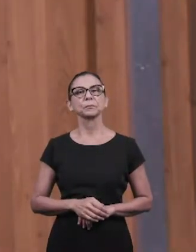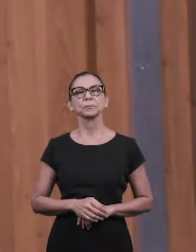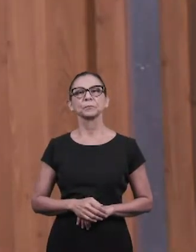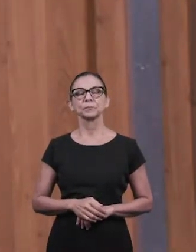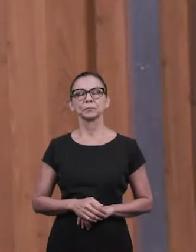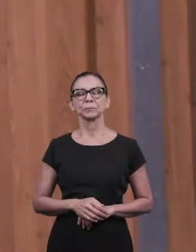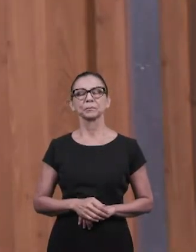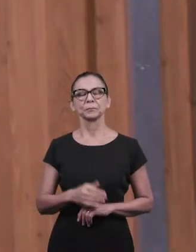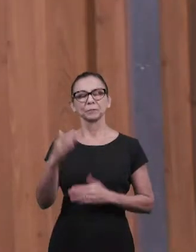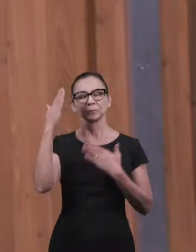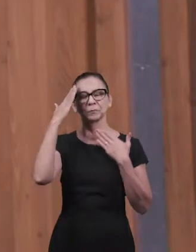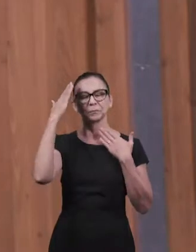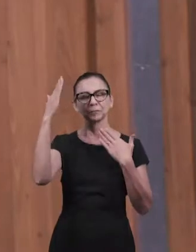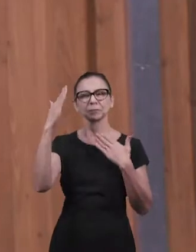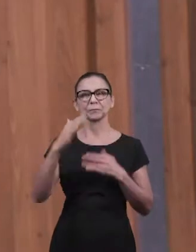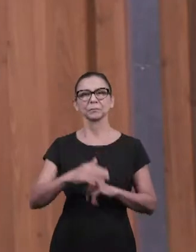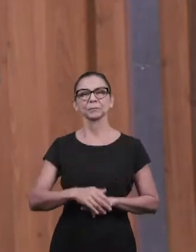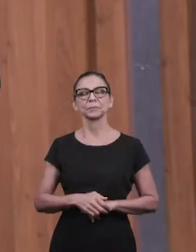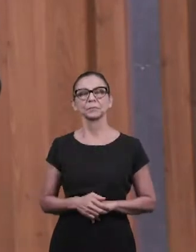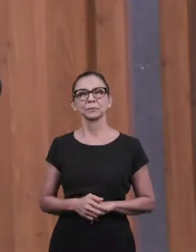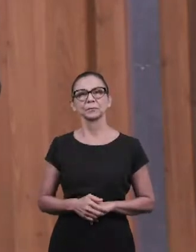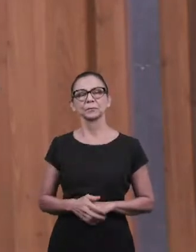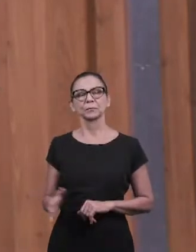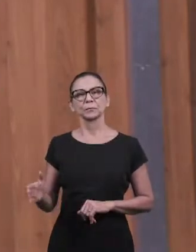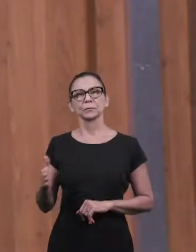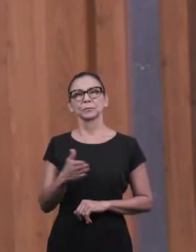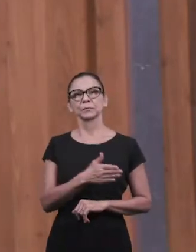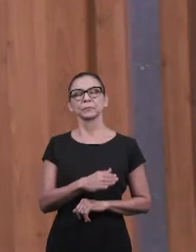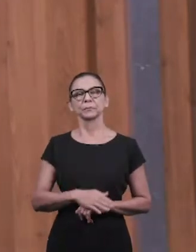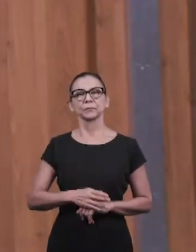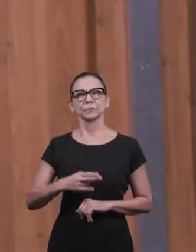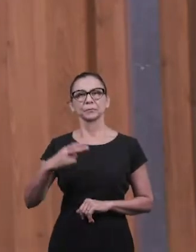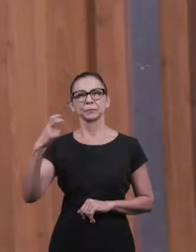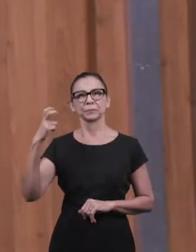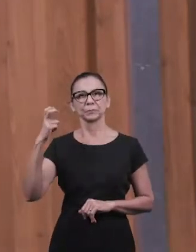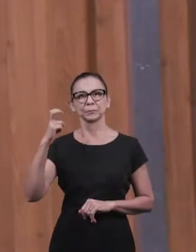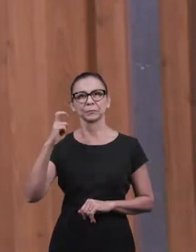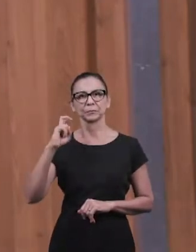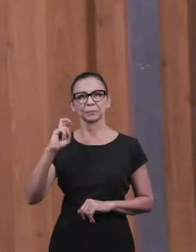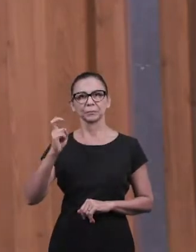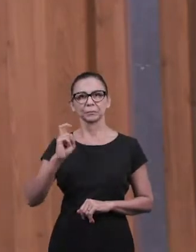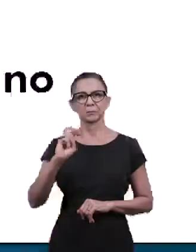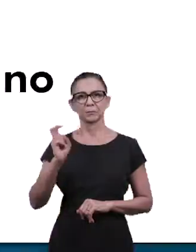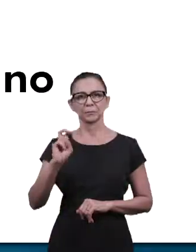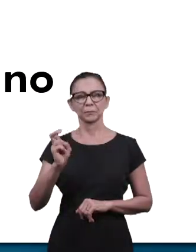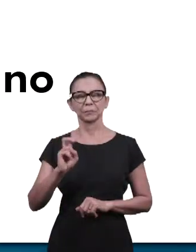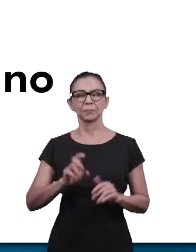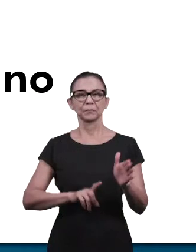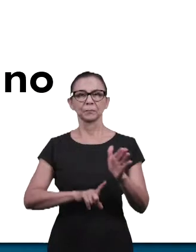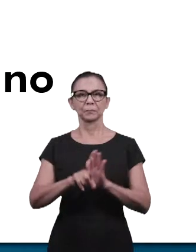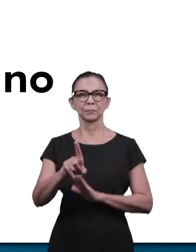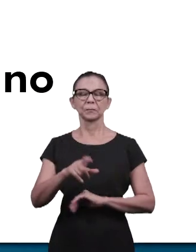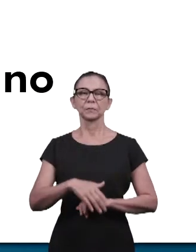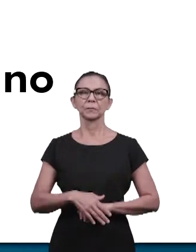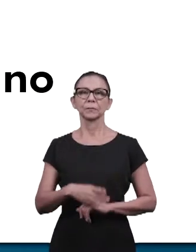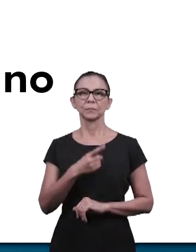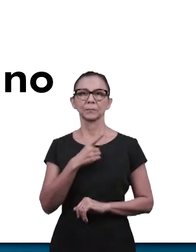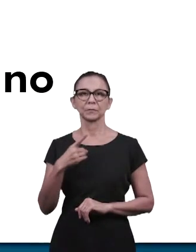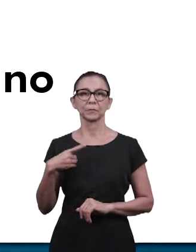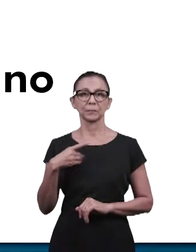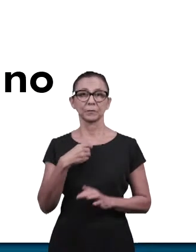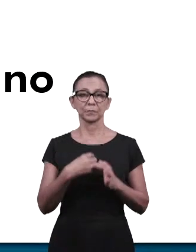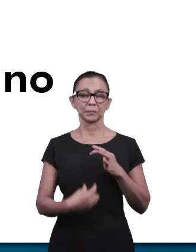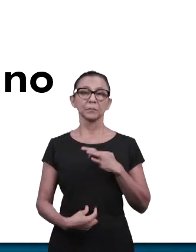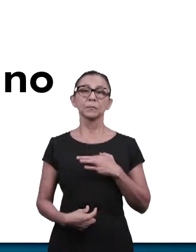participação, glória a Deus. Agora vamos à nossa quinta pergunta, também destinada a obreiros e diáconos. E a quinta pergunta,